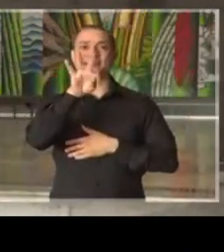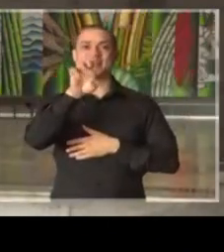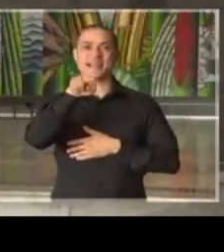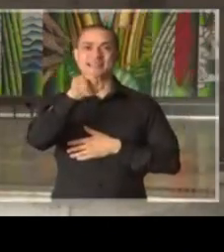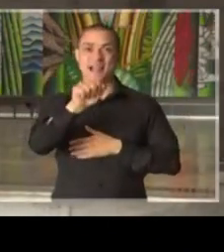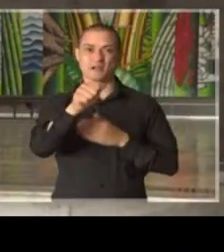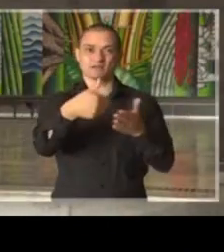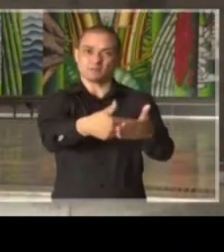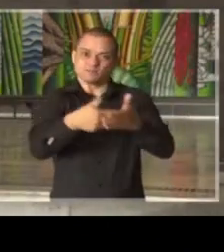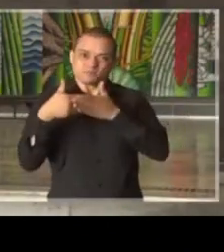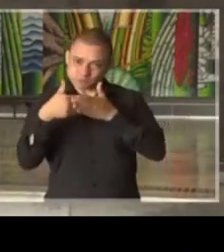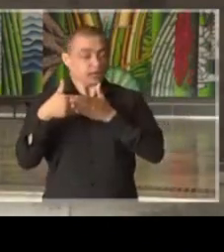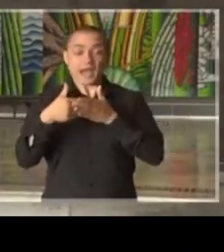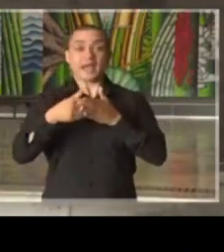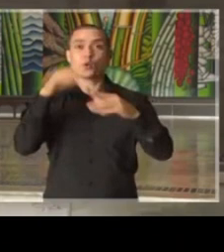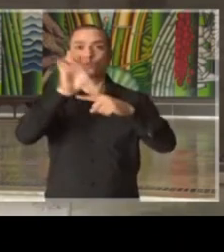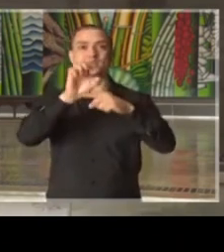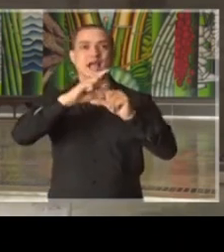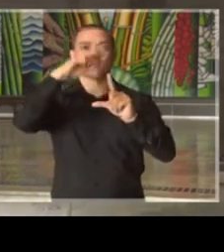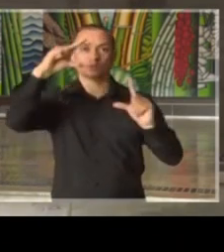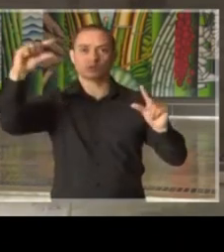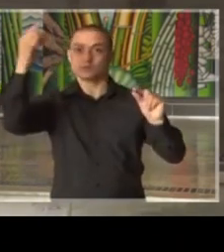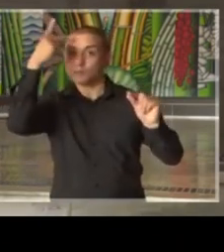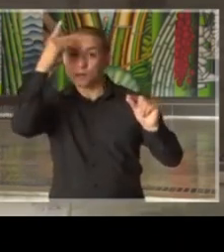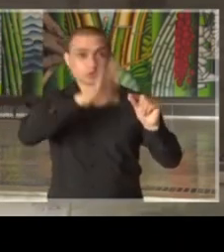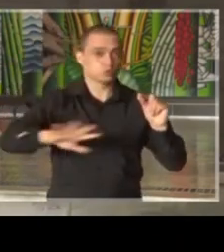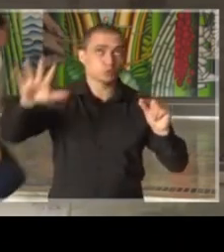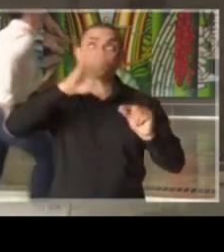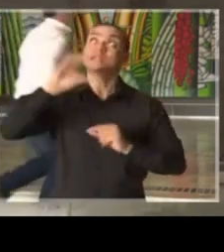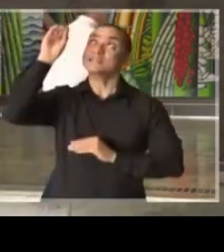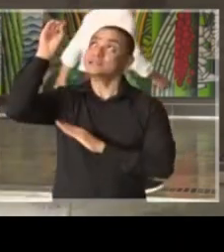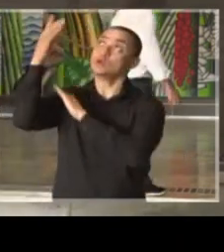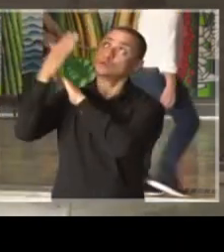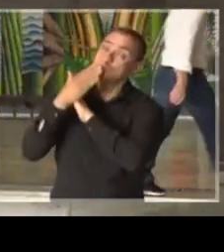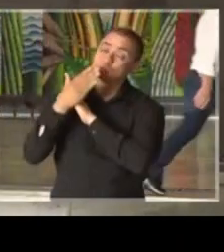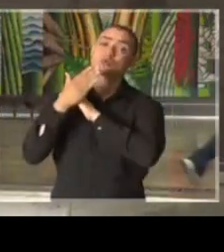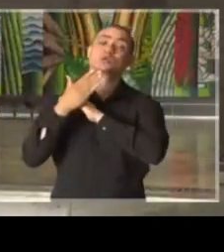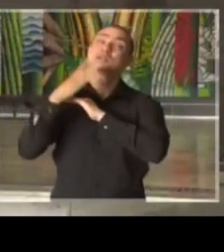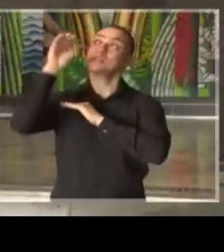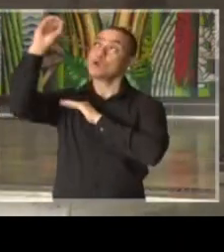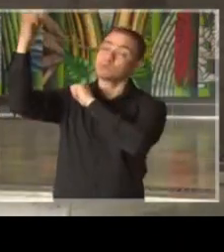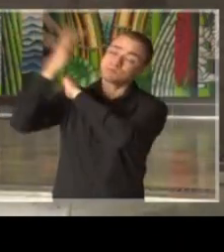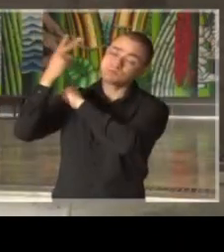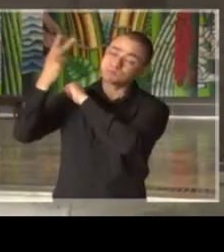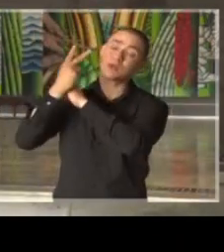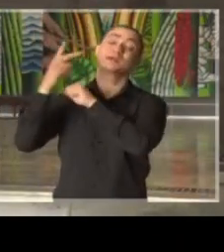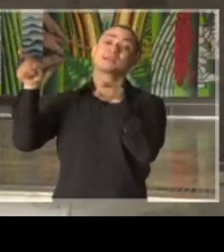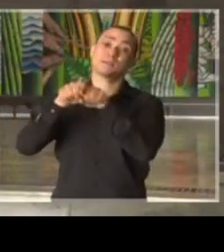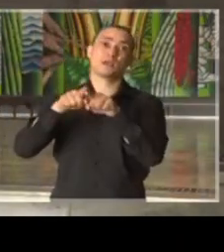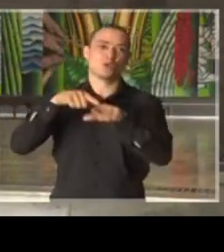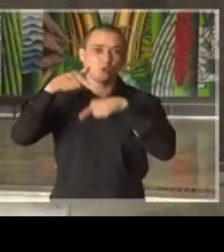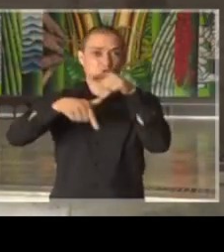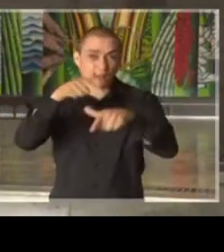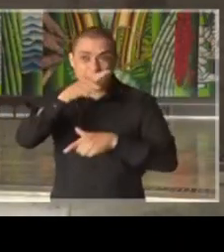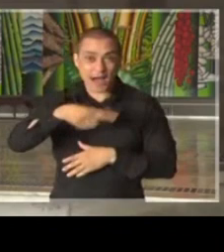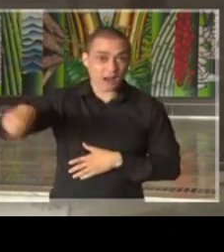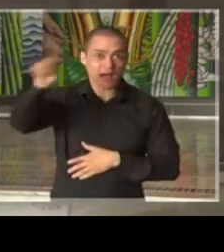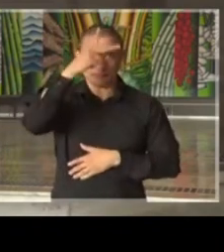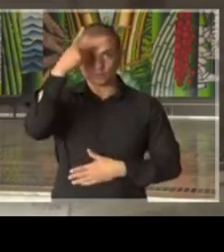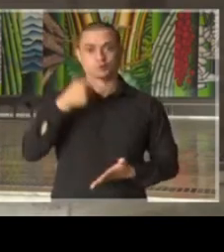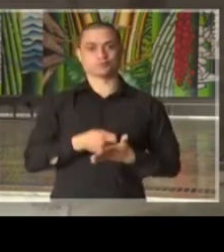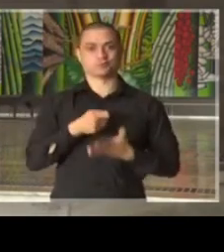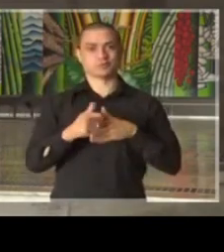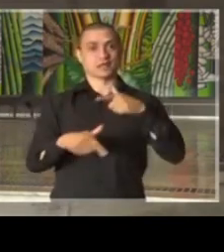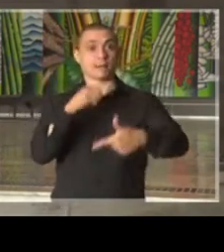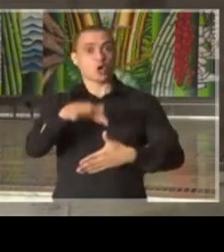de São Paulo. Com a ajuda de Deus, a proteção divina e a ação daqueles que têm a obrigação de